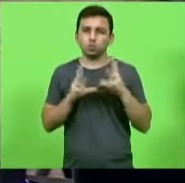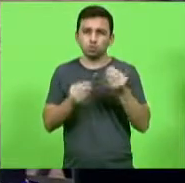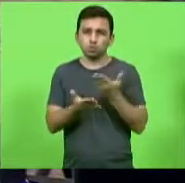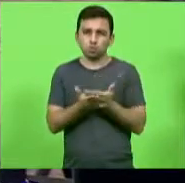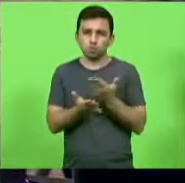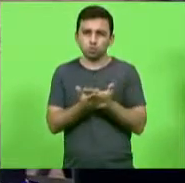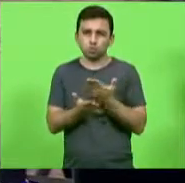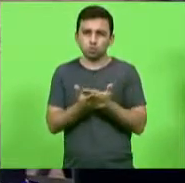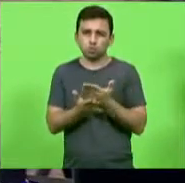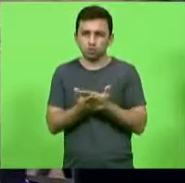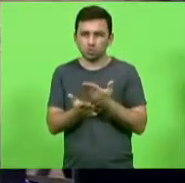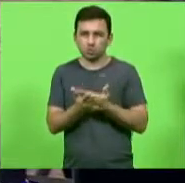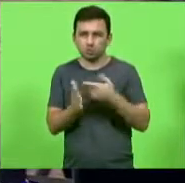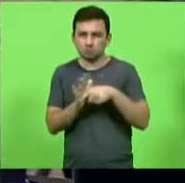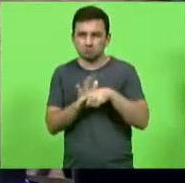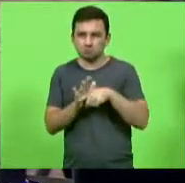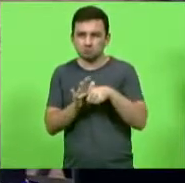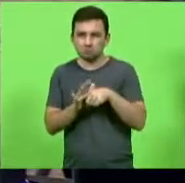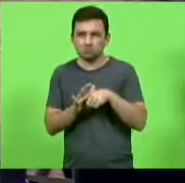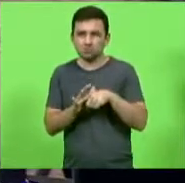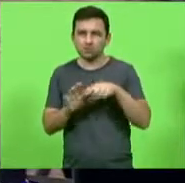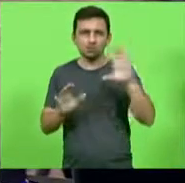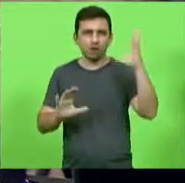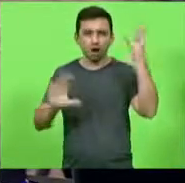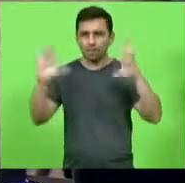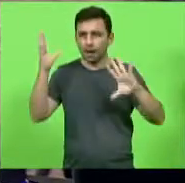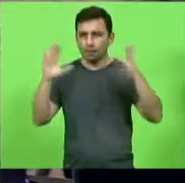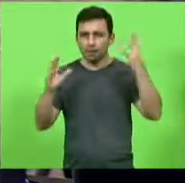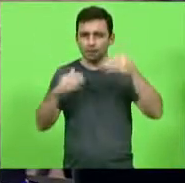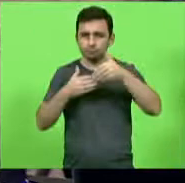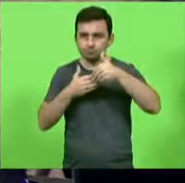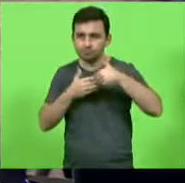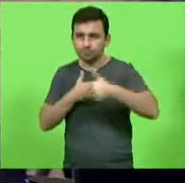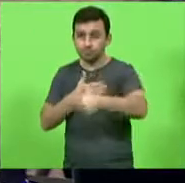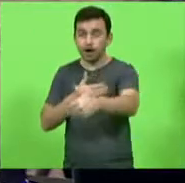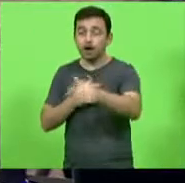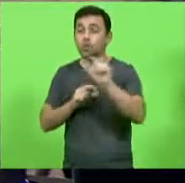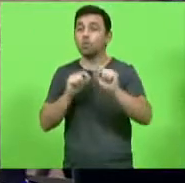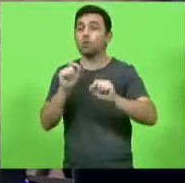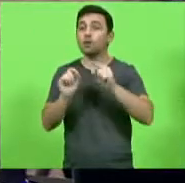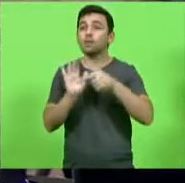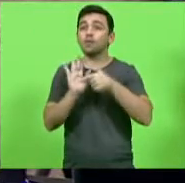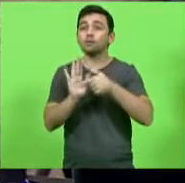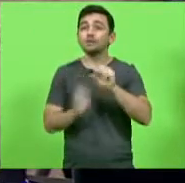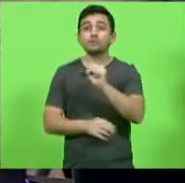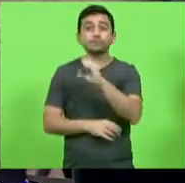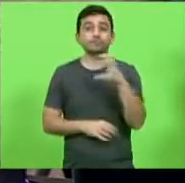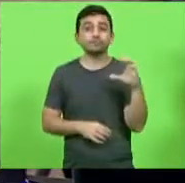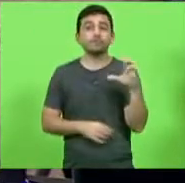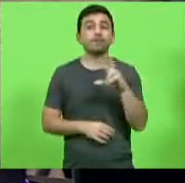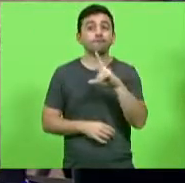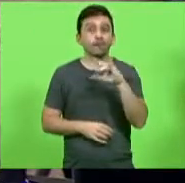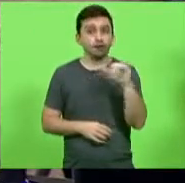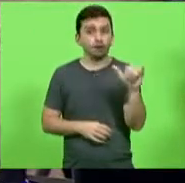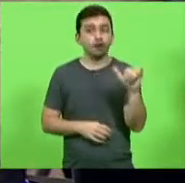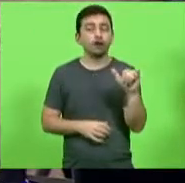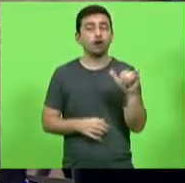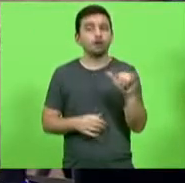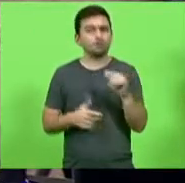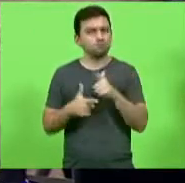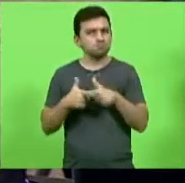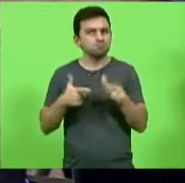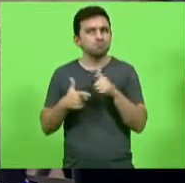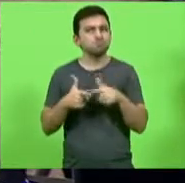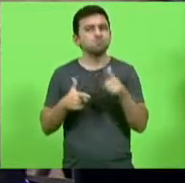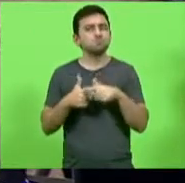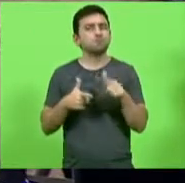estudos meteorológicos com visão de médio prazo indicam que Santa Catarina vai viver momentos muito mais